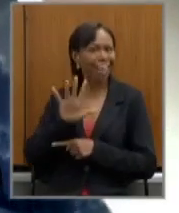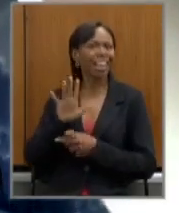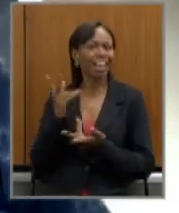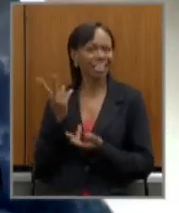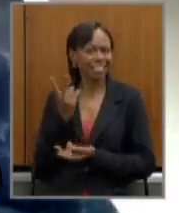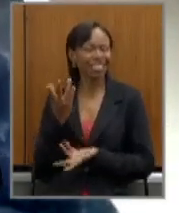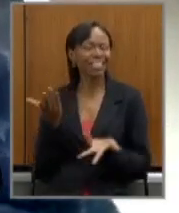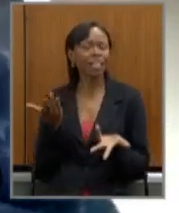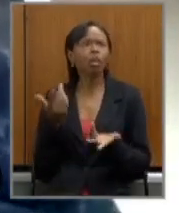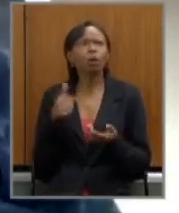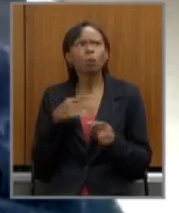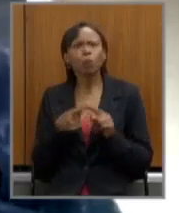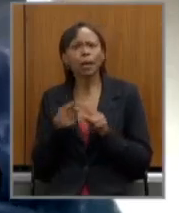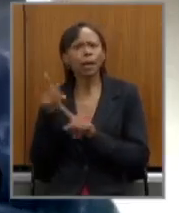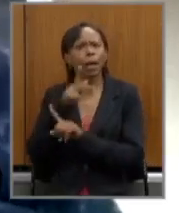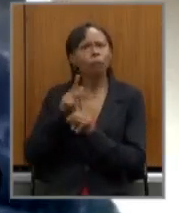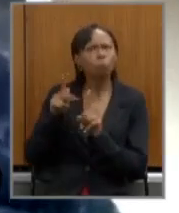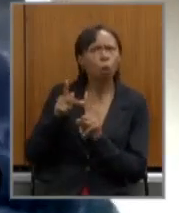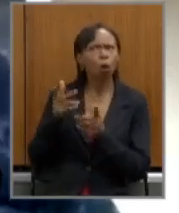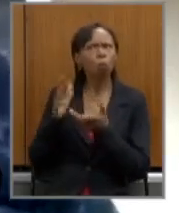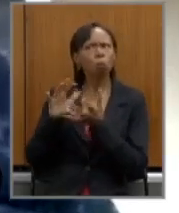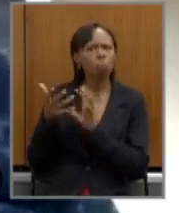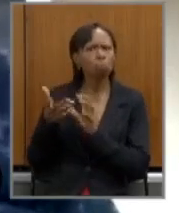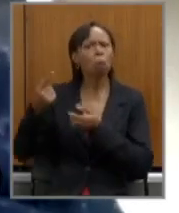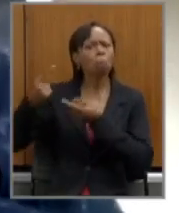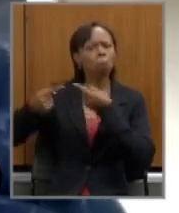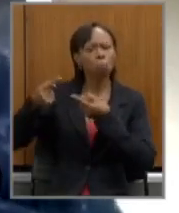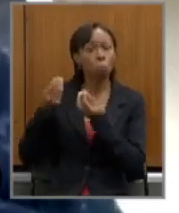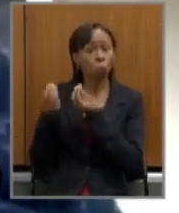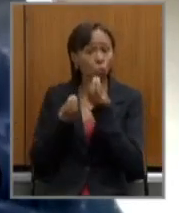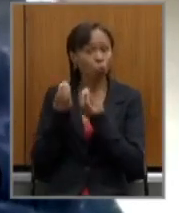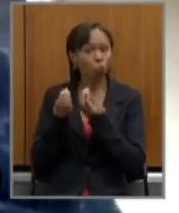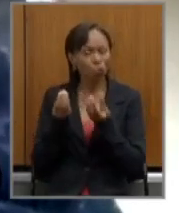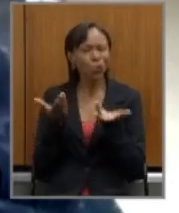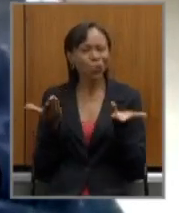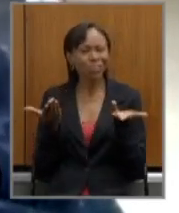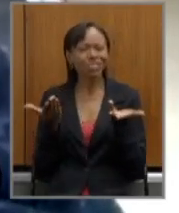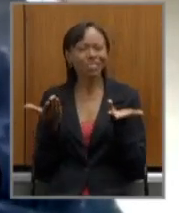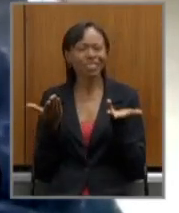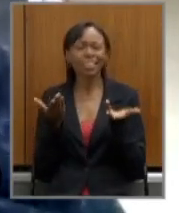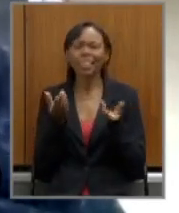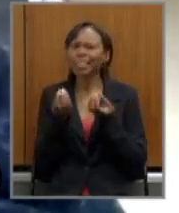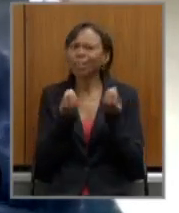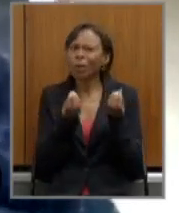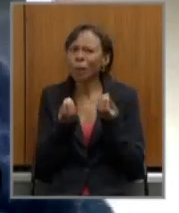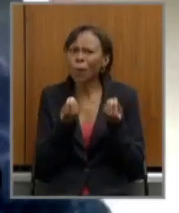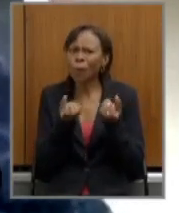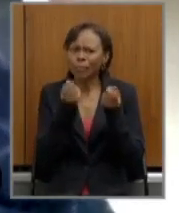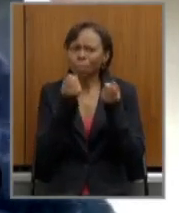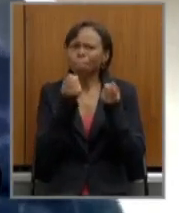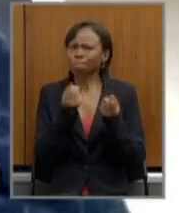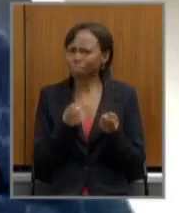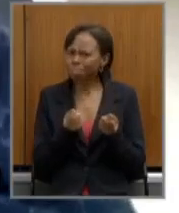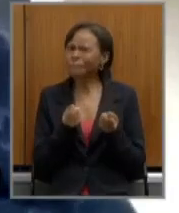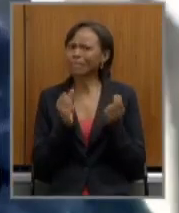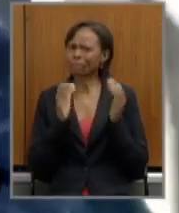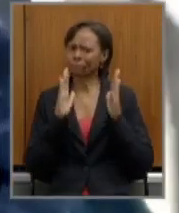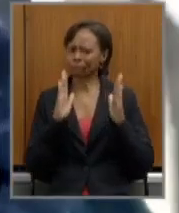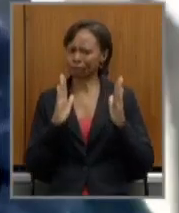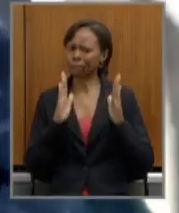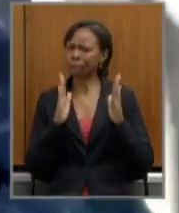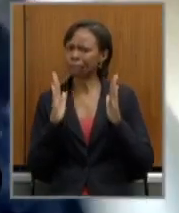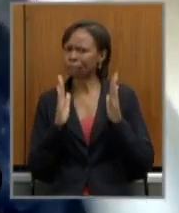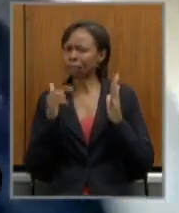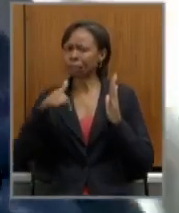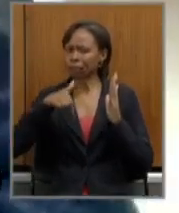reforma da previdência em um outro momento e o quanto fica esse peso para nós nesse momento o estado